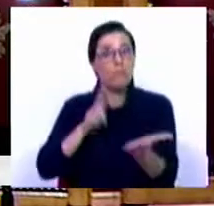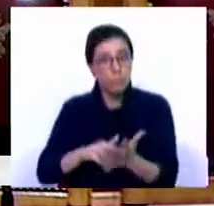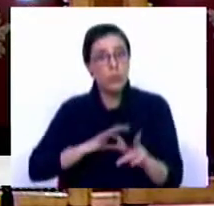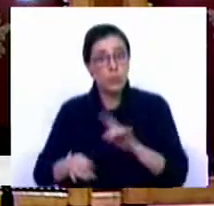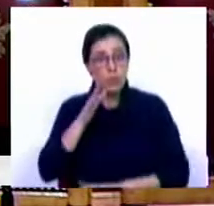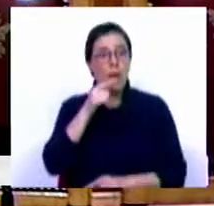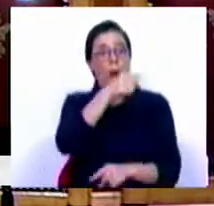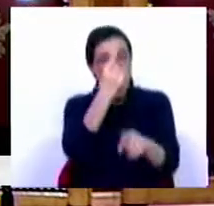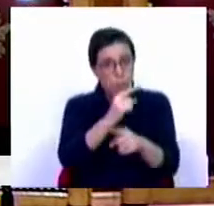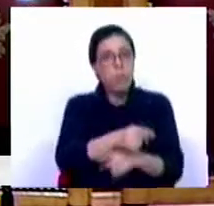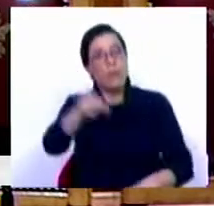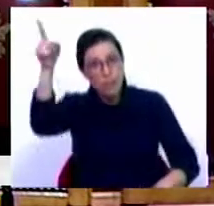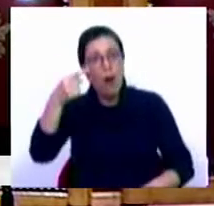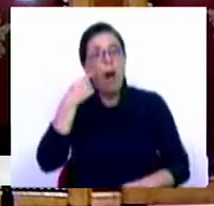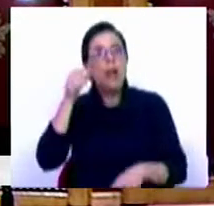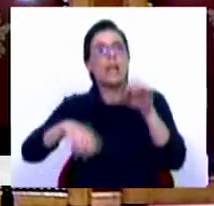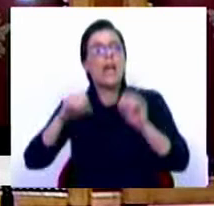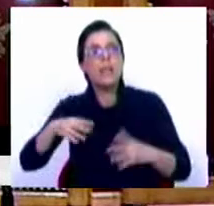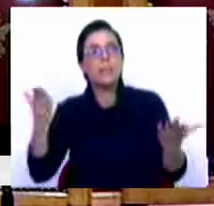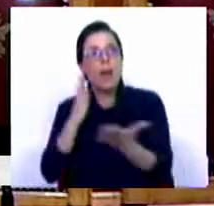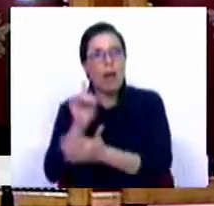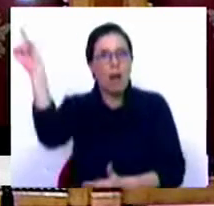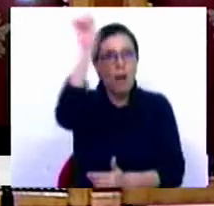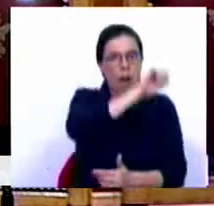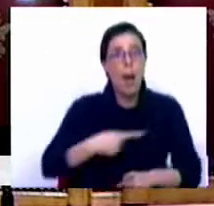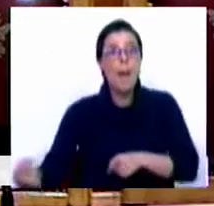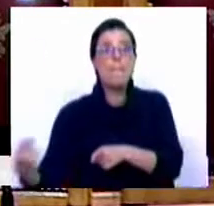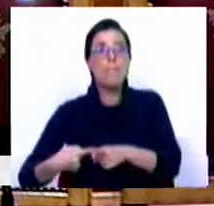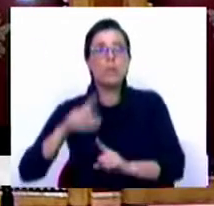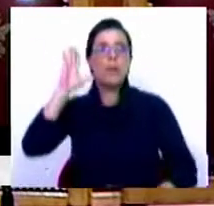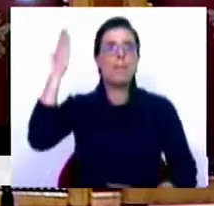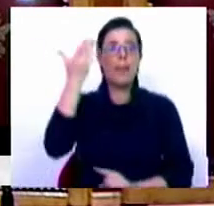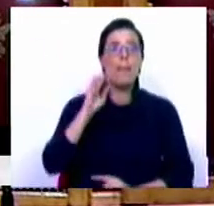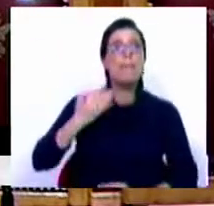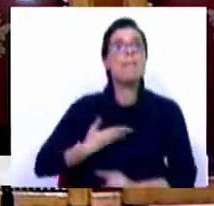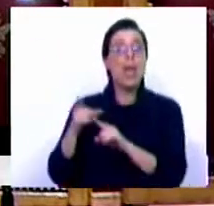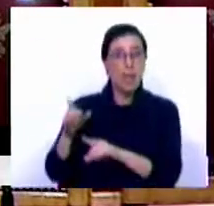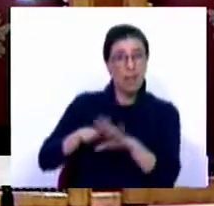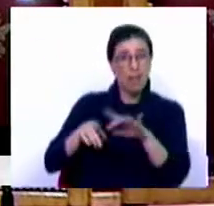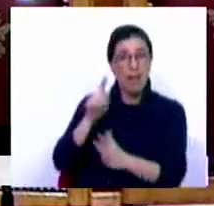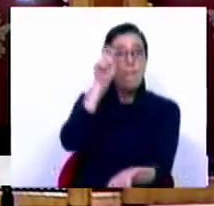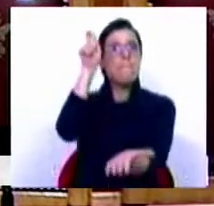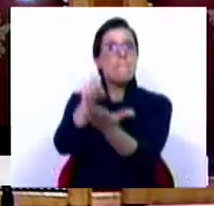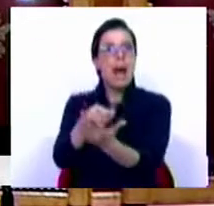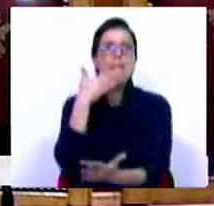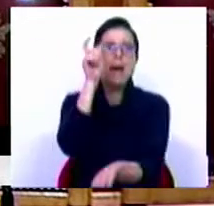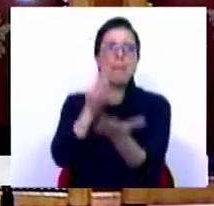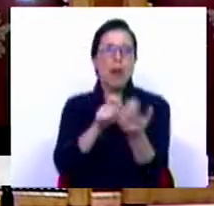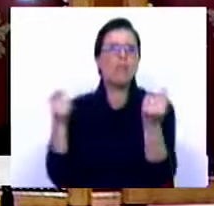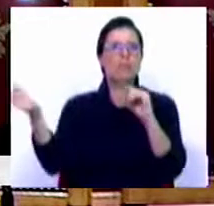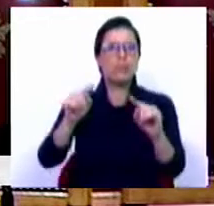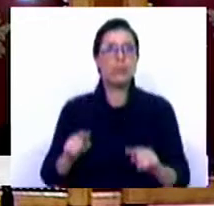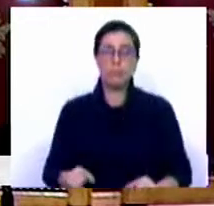Sr. Deputado, deveriam também procurar saber o que acontece nas escolas. Porque a motivação primeira do PSD ao fazer este agendamento potestativo